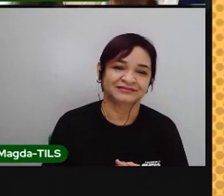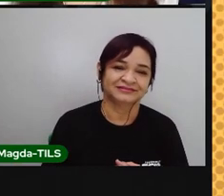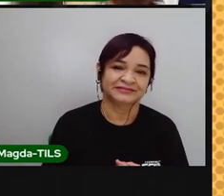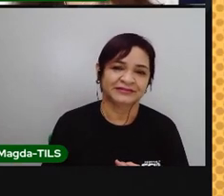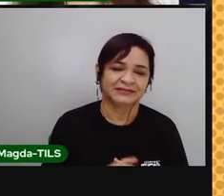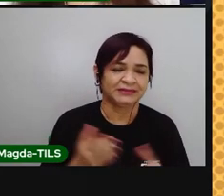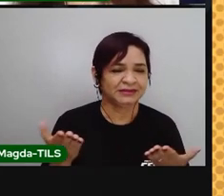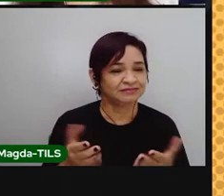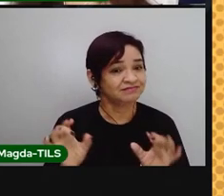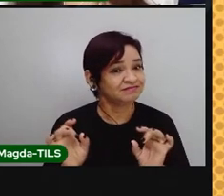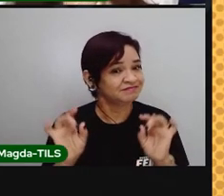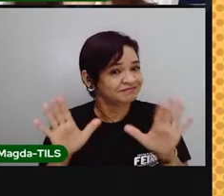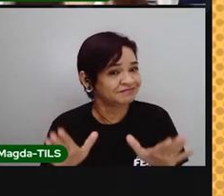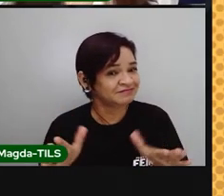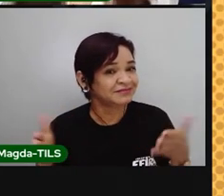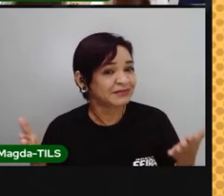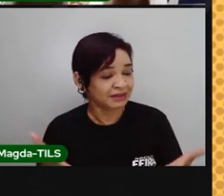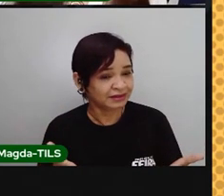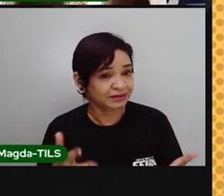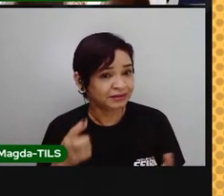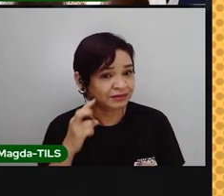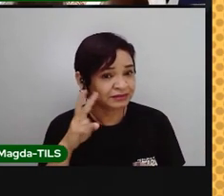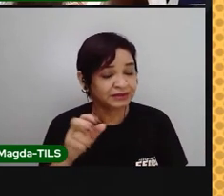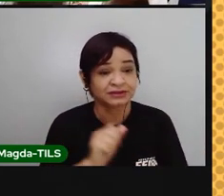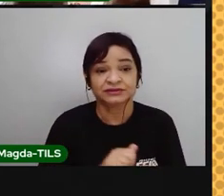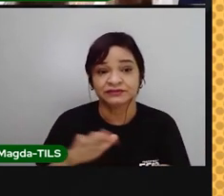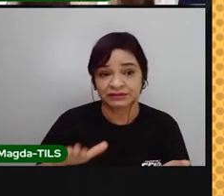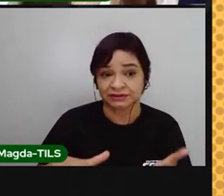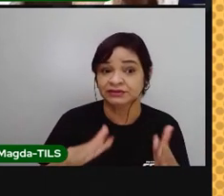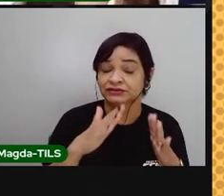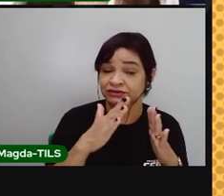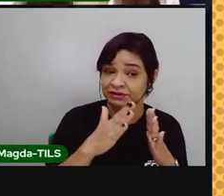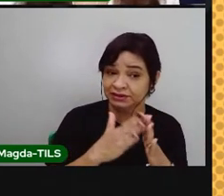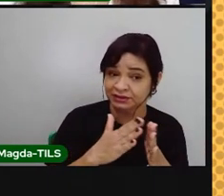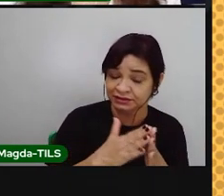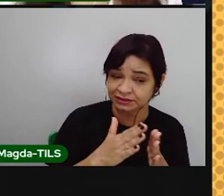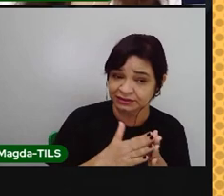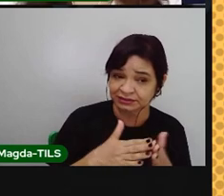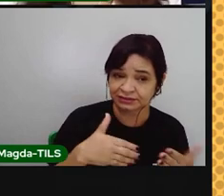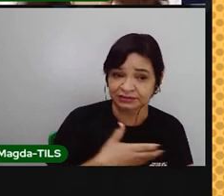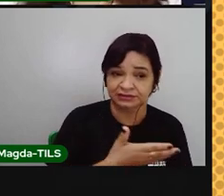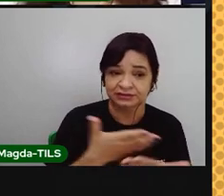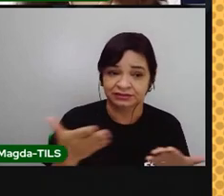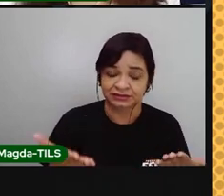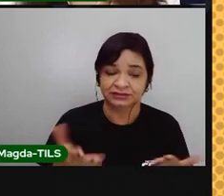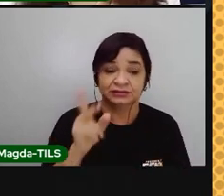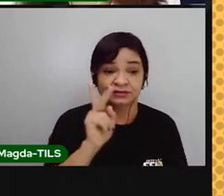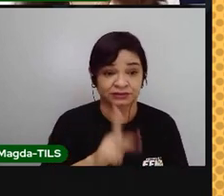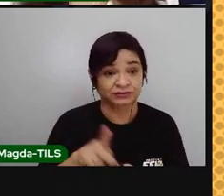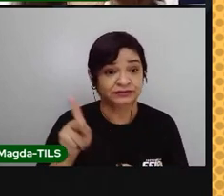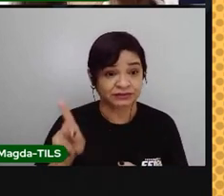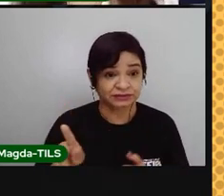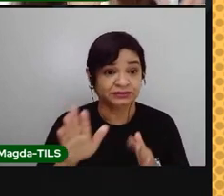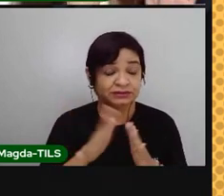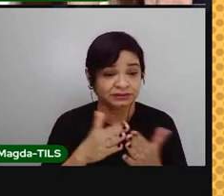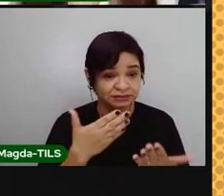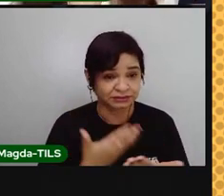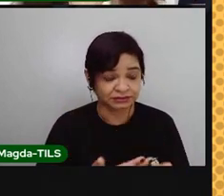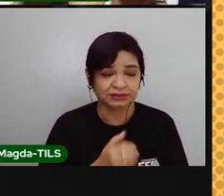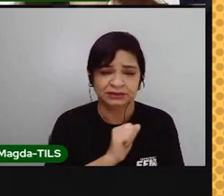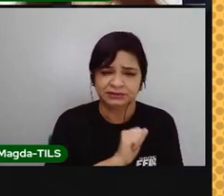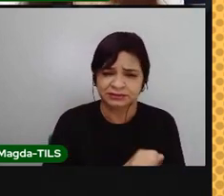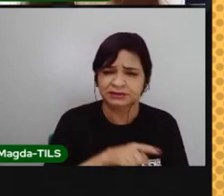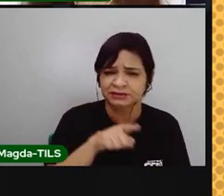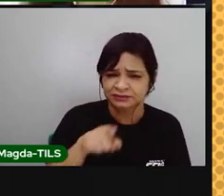Por hoje é só. Agora vocês vão ter a atividade de casa que vai ser passada para vocês pelos professores da escola. Espero que vocês